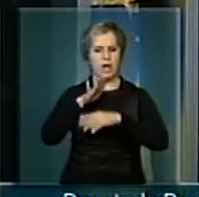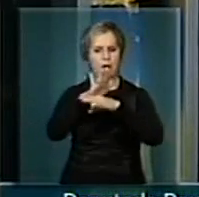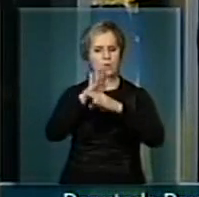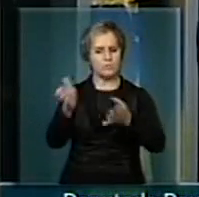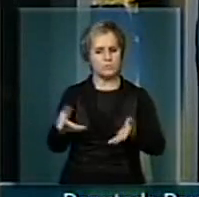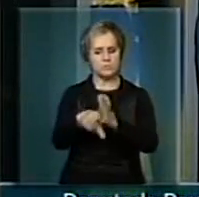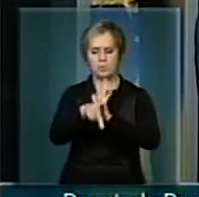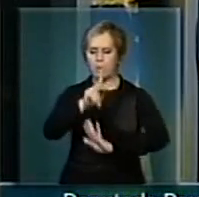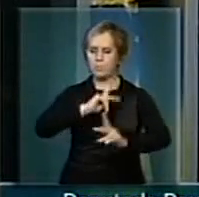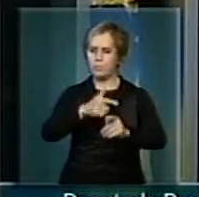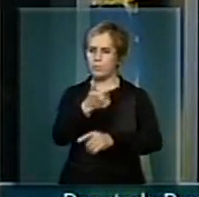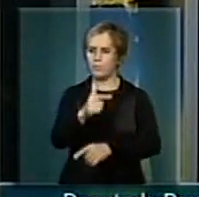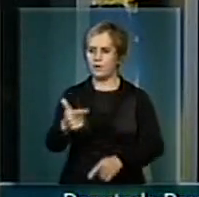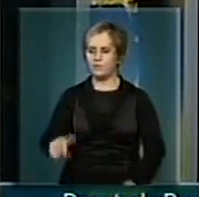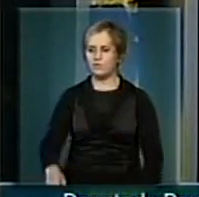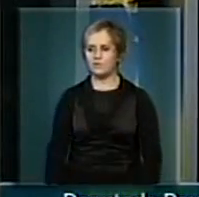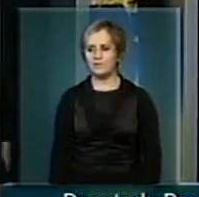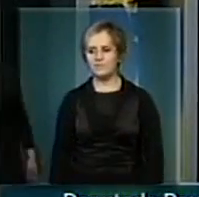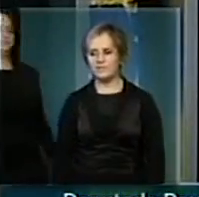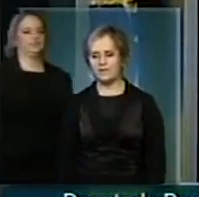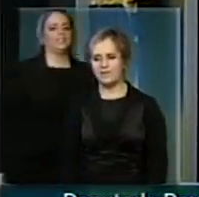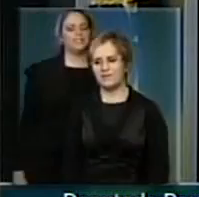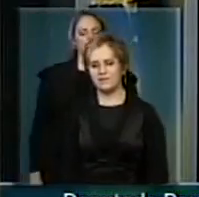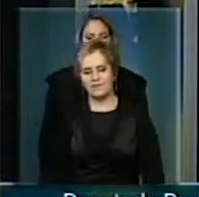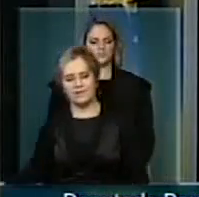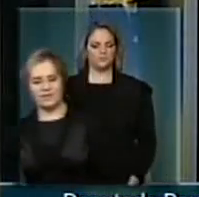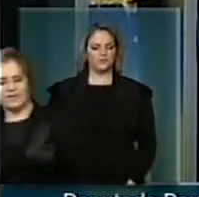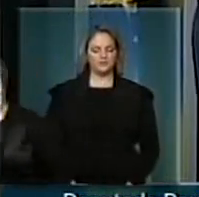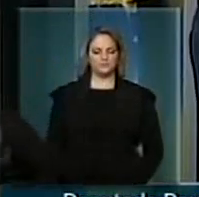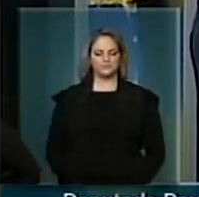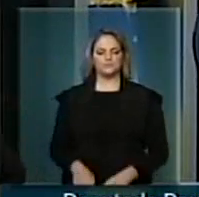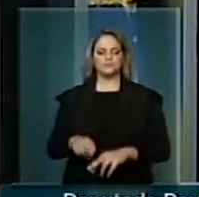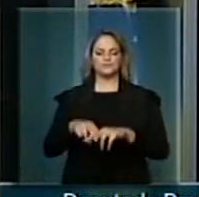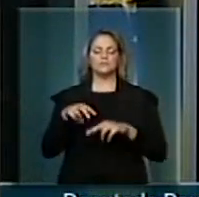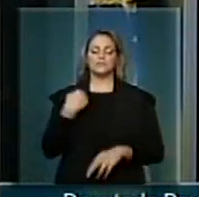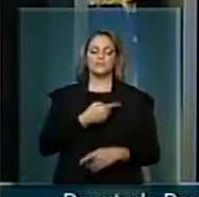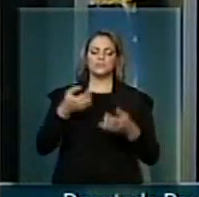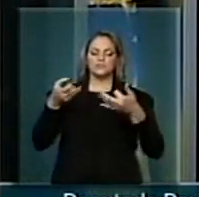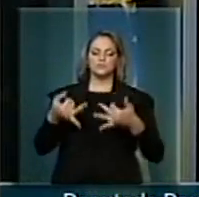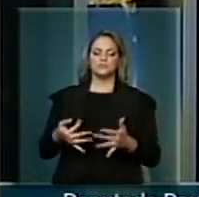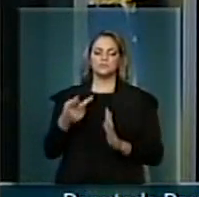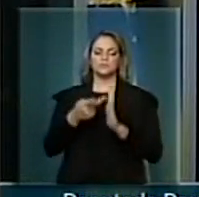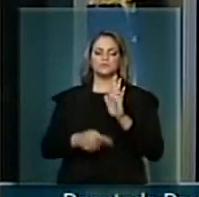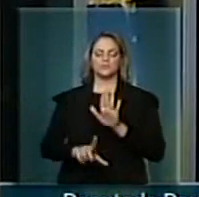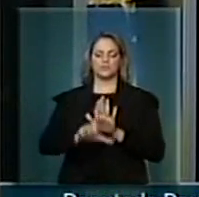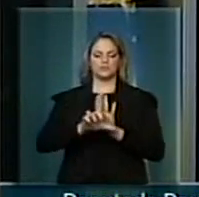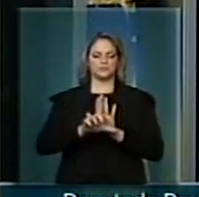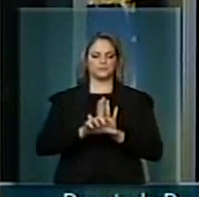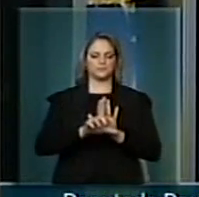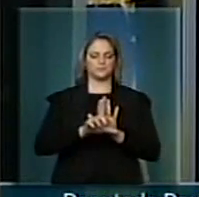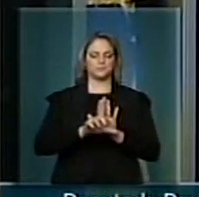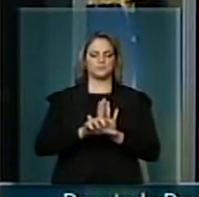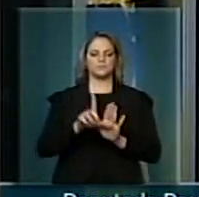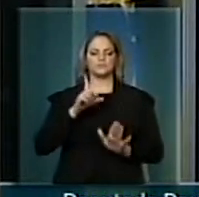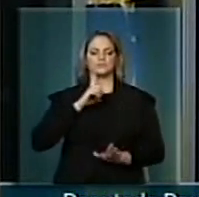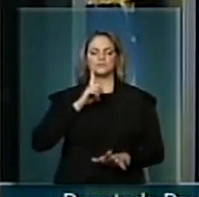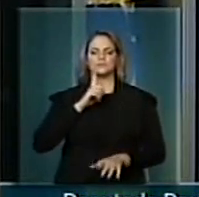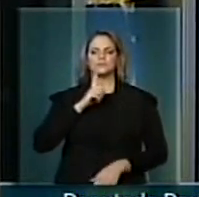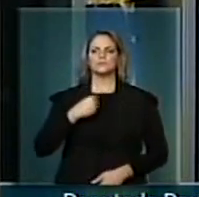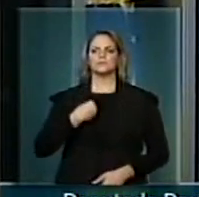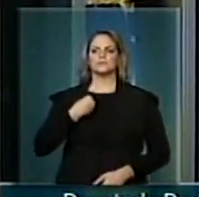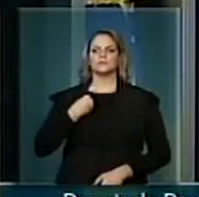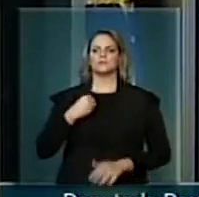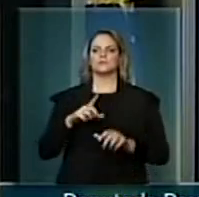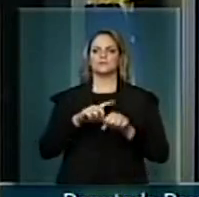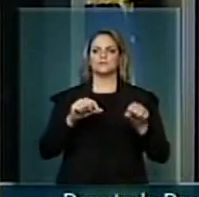a minha população. Por isso é que nós estamos justificando o nosso projeto de lei que o artigo